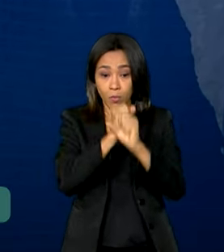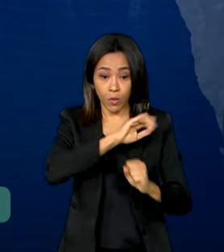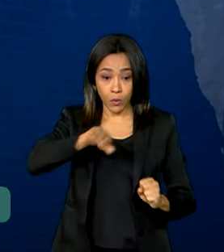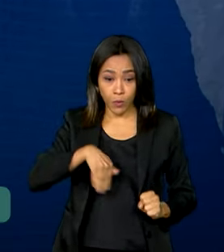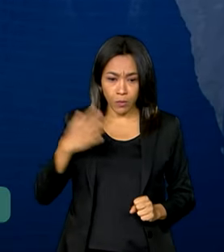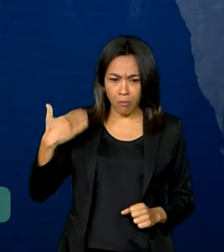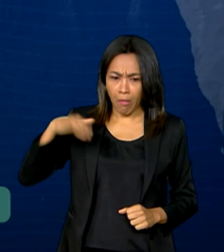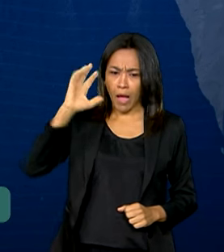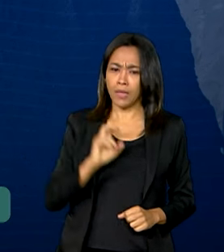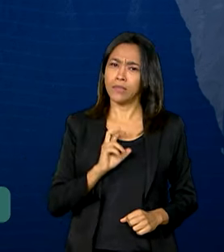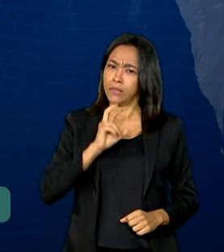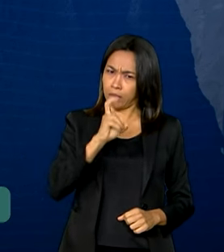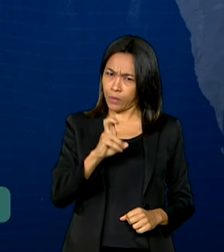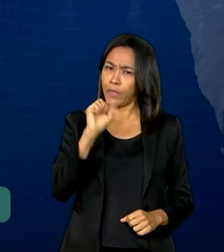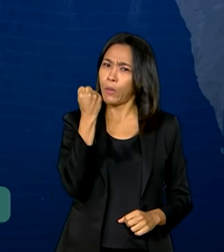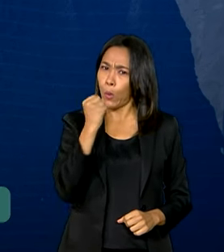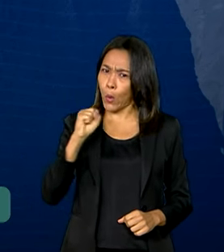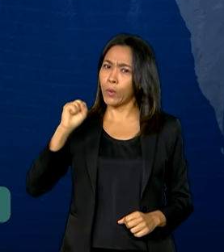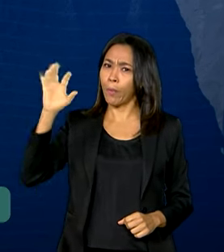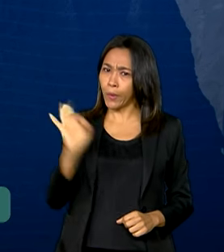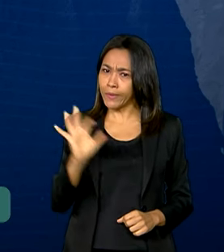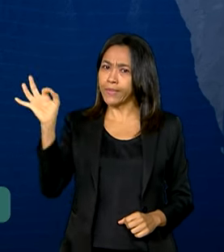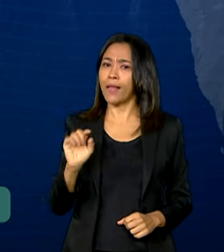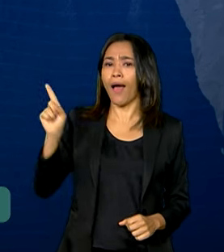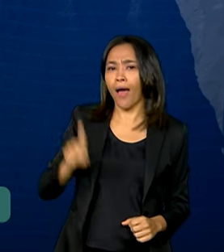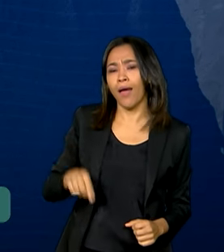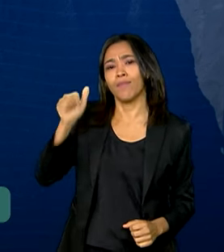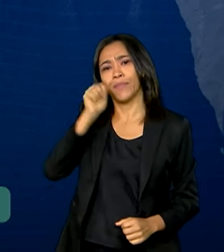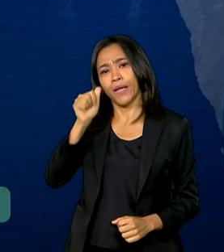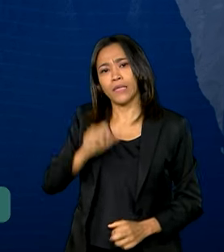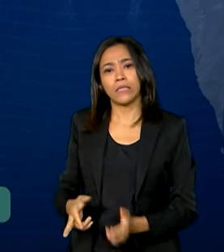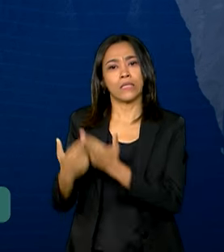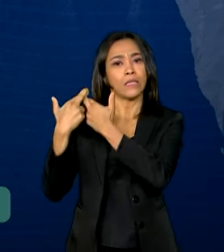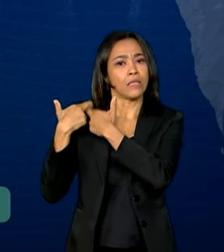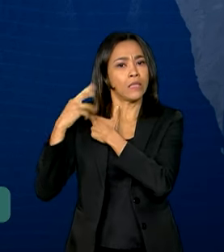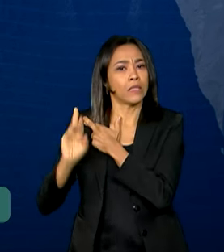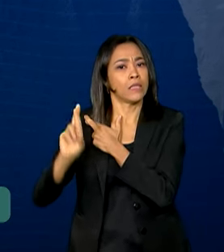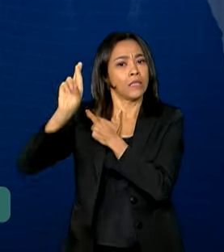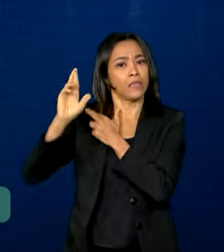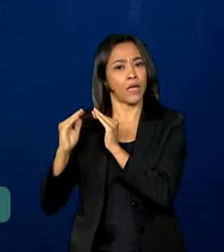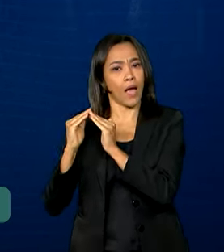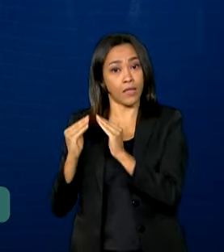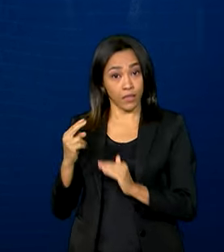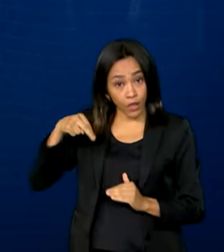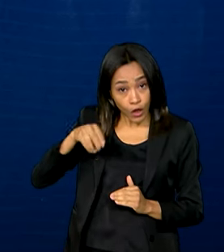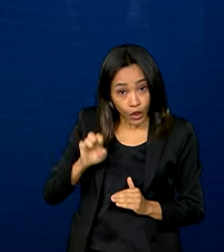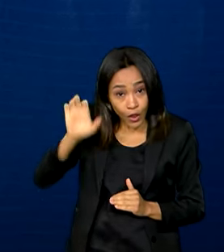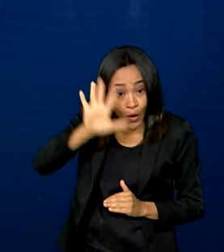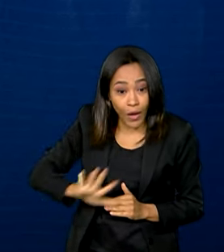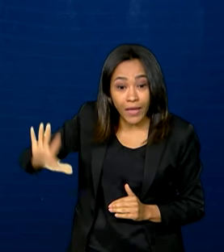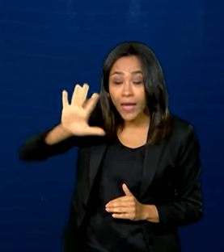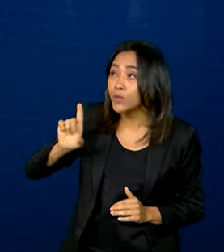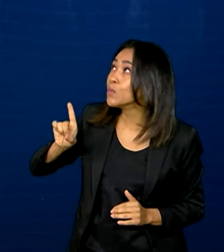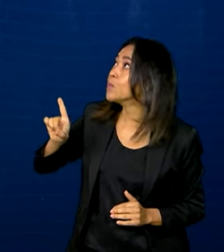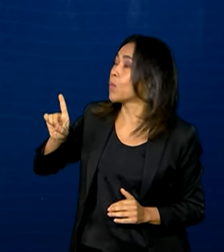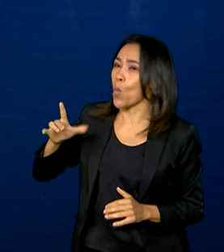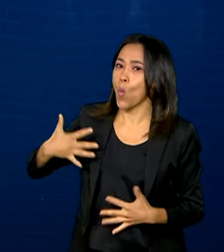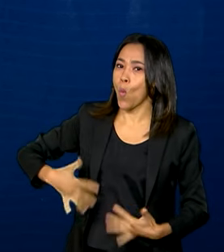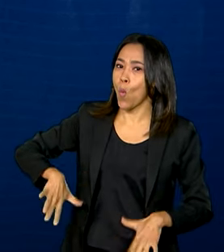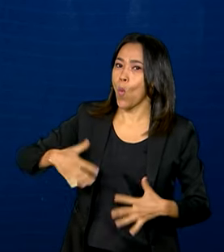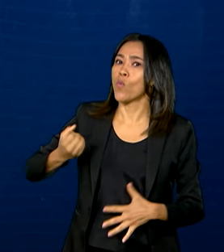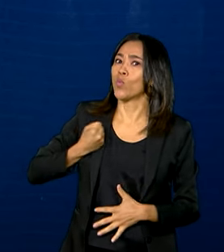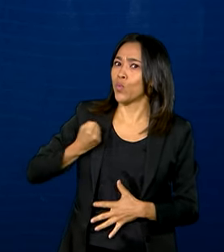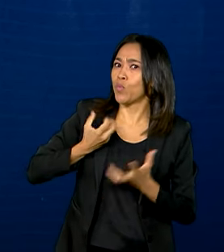metade, 58%, são de mulheres responsáveis pelos lares. Nordeste é a região com o maior número de